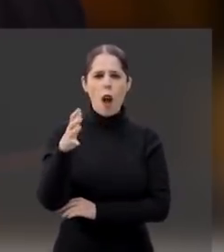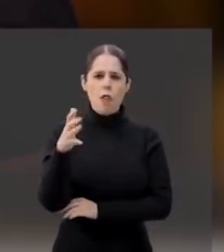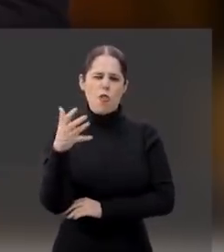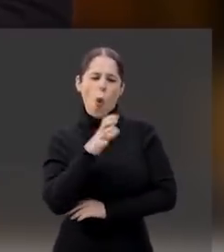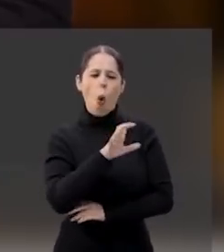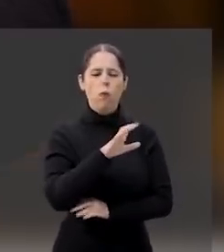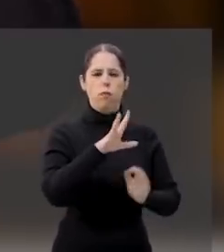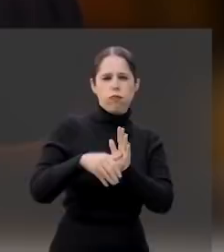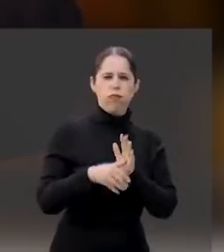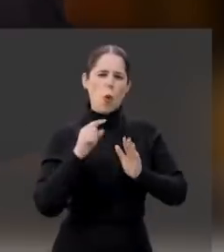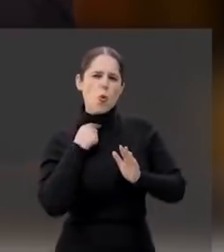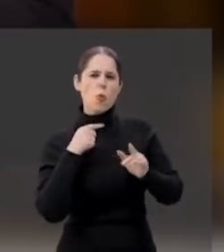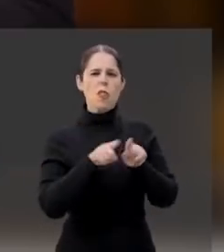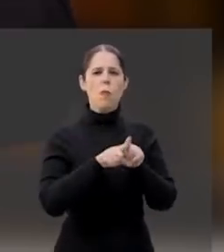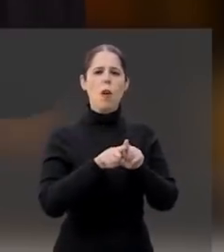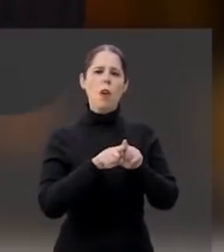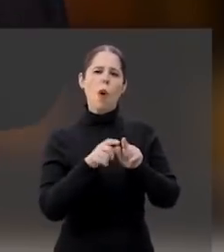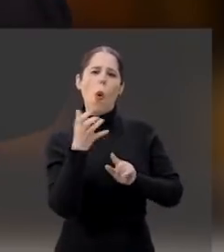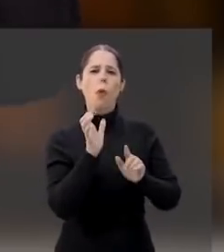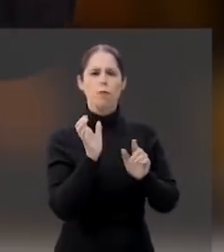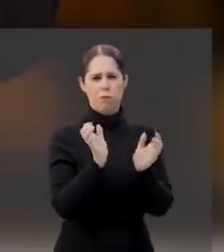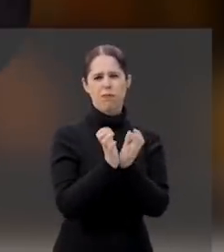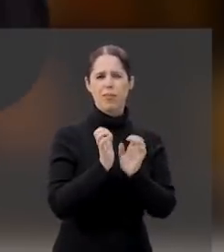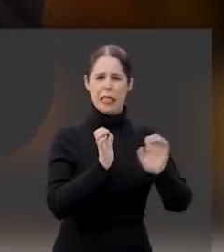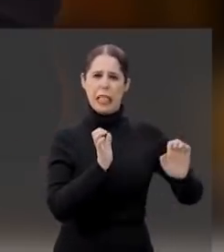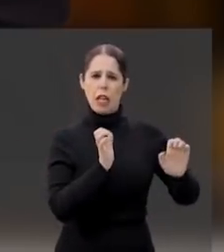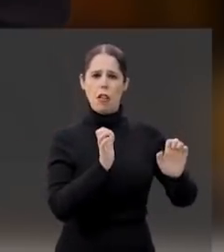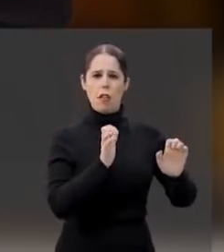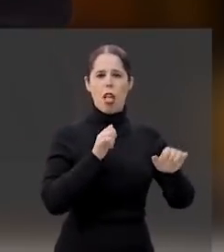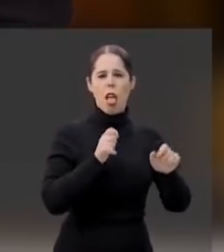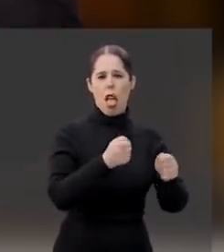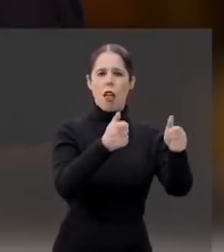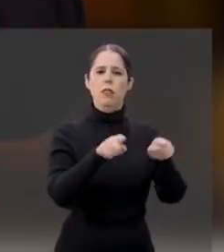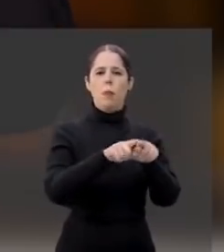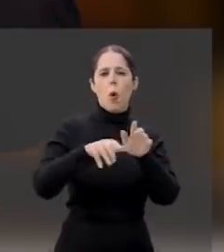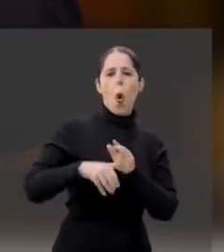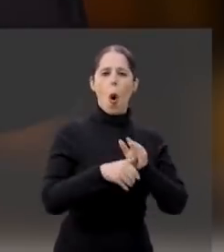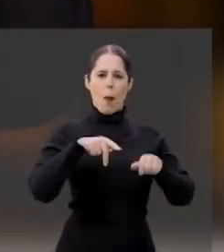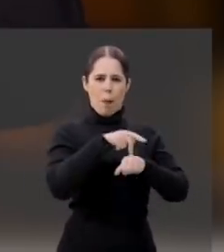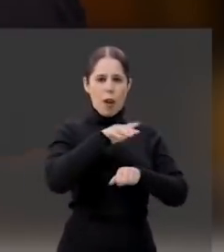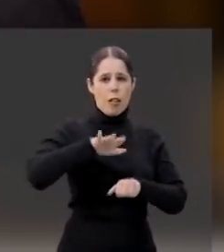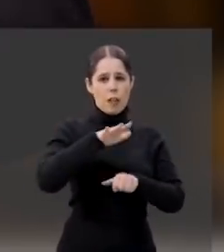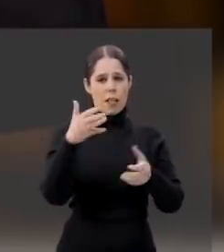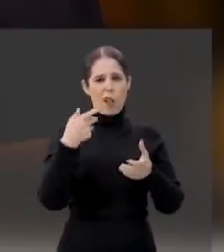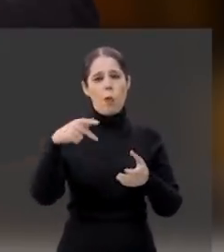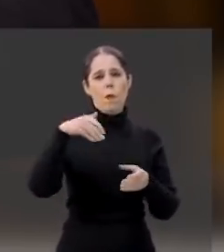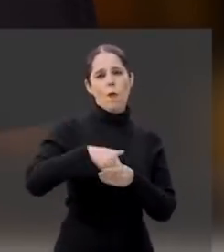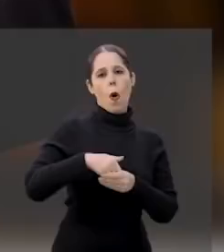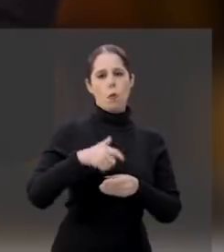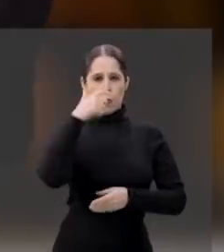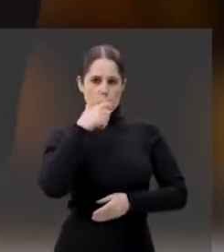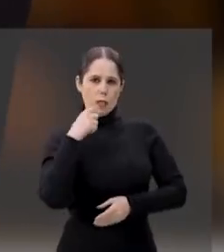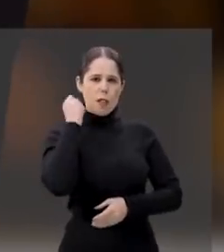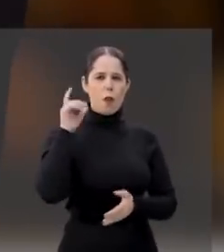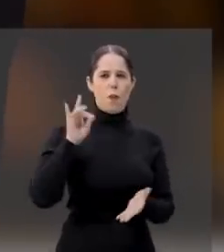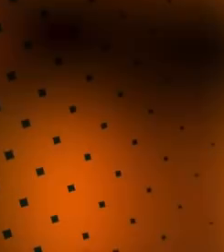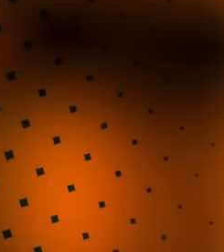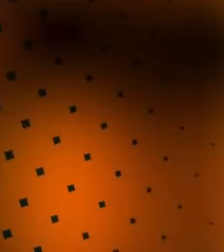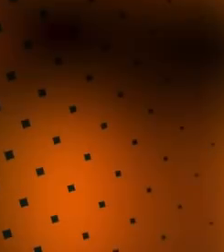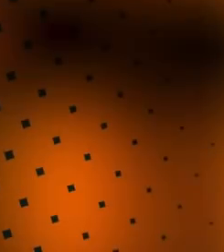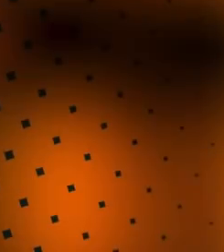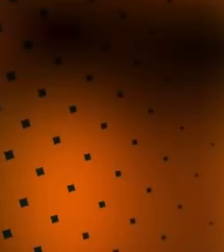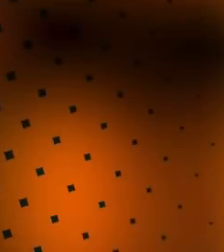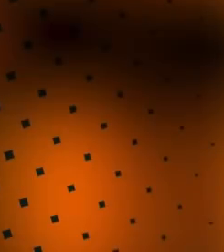bandaleira, contra a corrupção e contra a esquerda, que enganou e roubou o nosso país. Quero ter o voto para ser um senador de verdade.